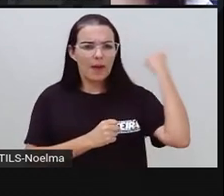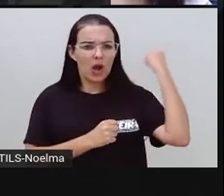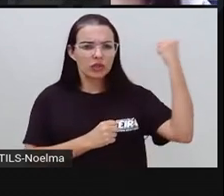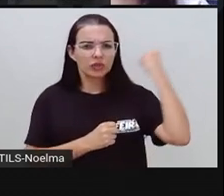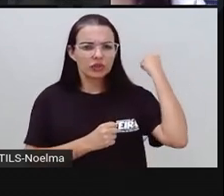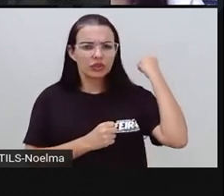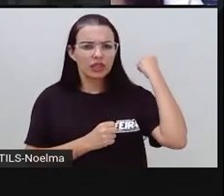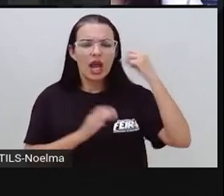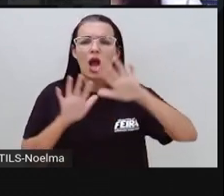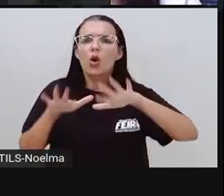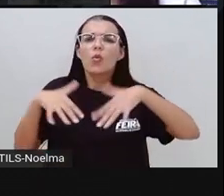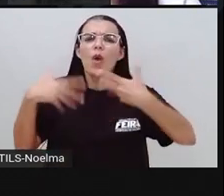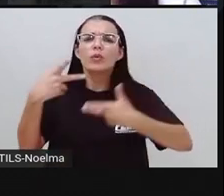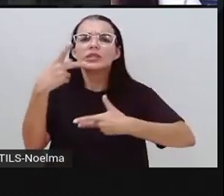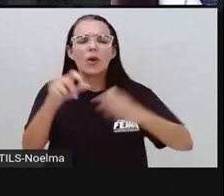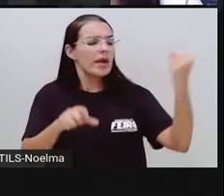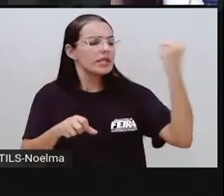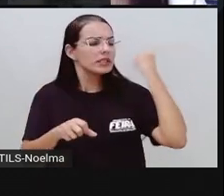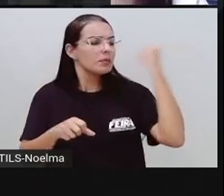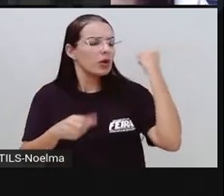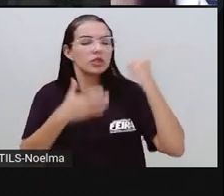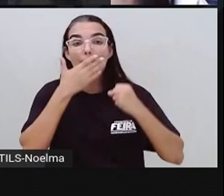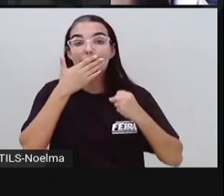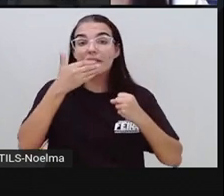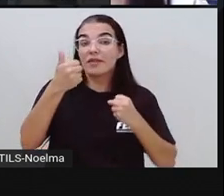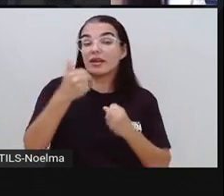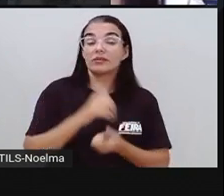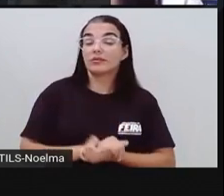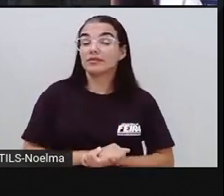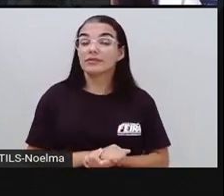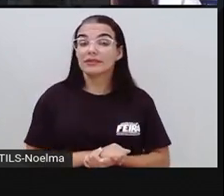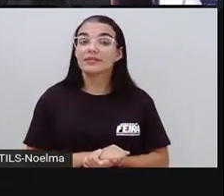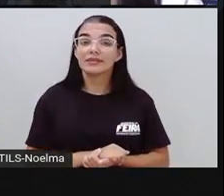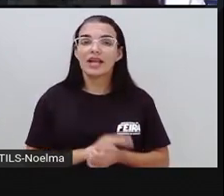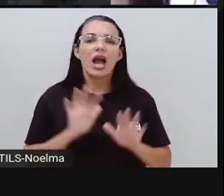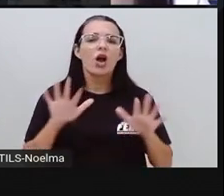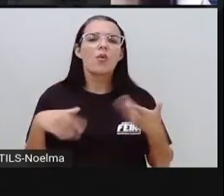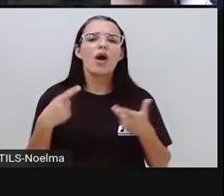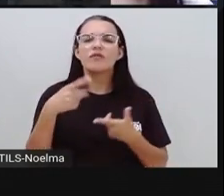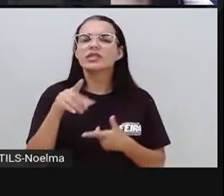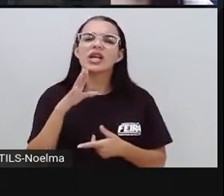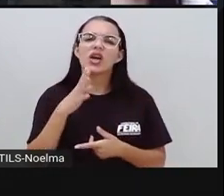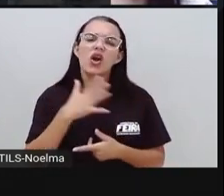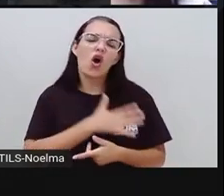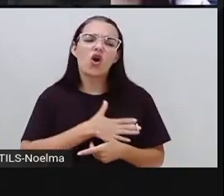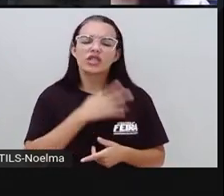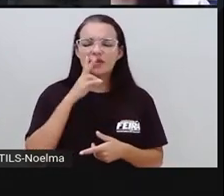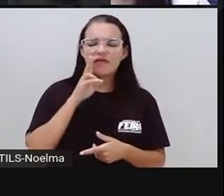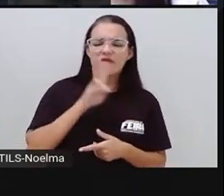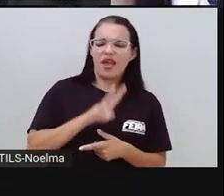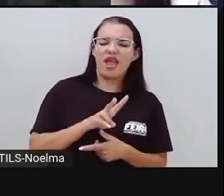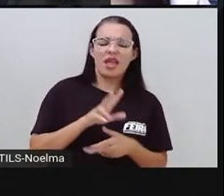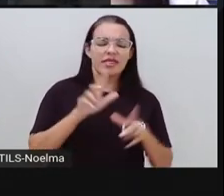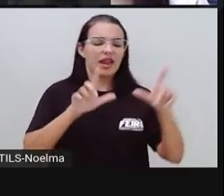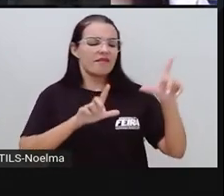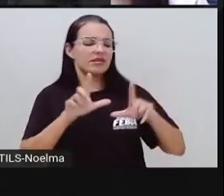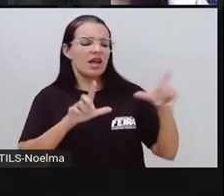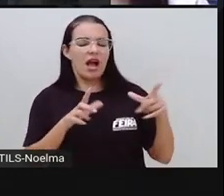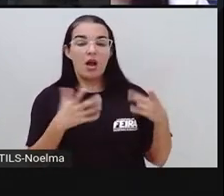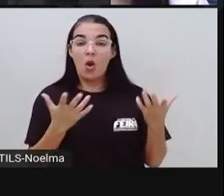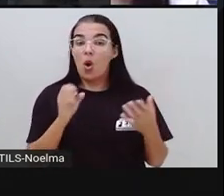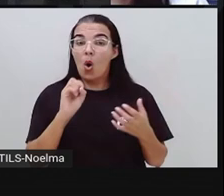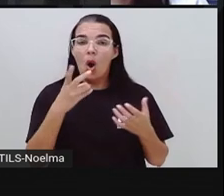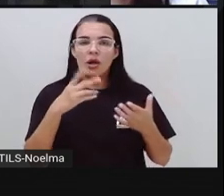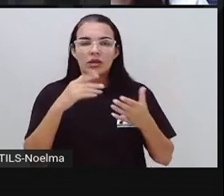o seu esporte favorito? Se não pratica aí, qual você gosta de ver, né? De assistir? Qual que você acha muito